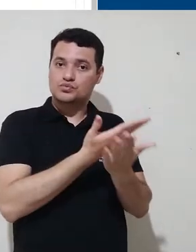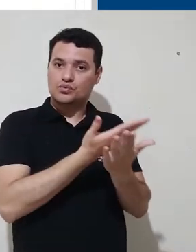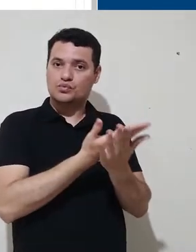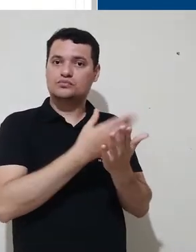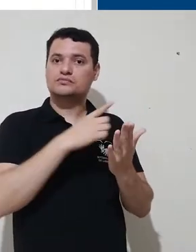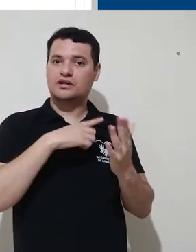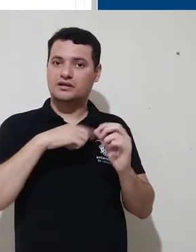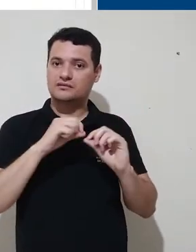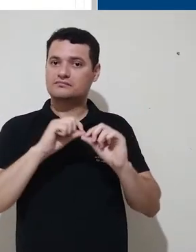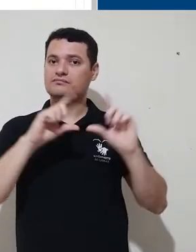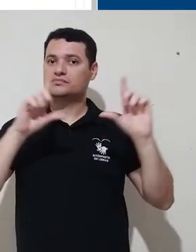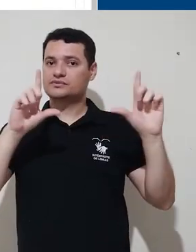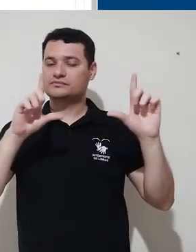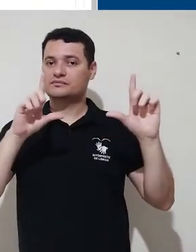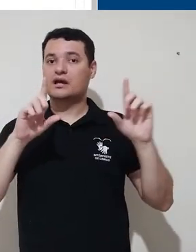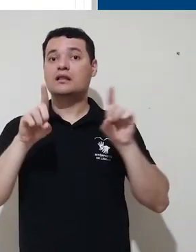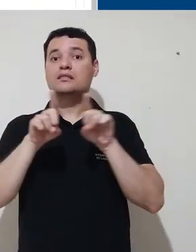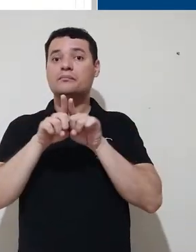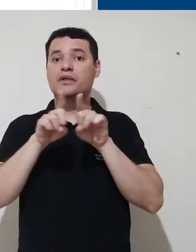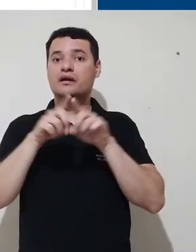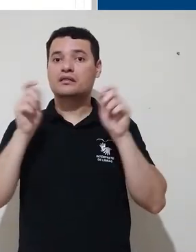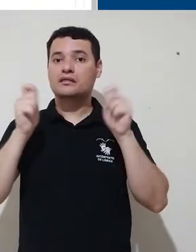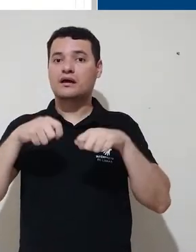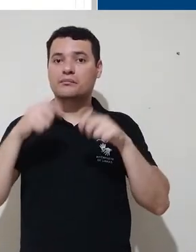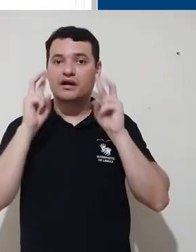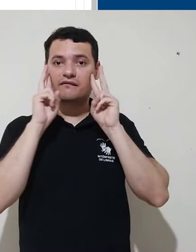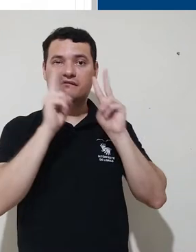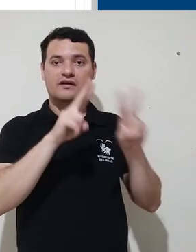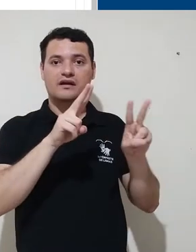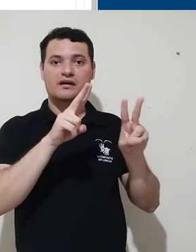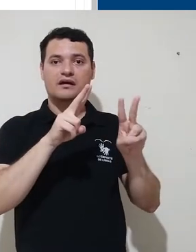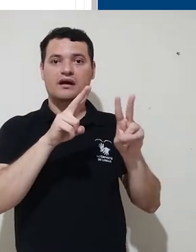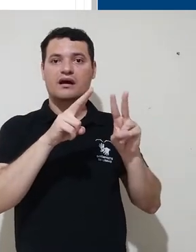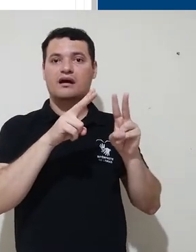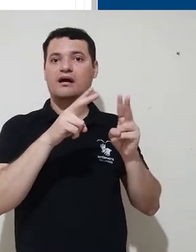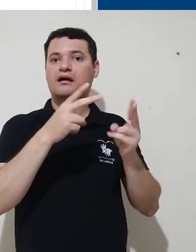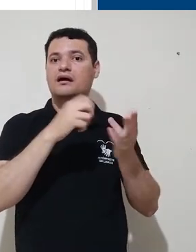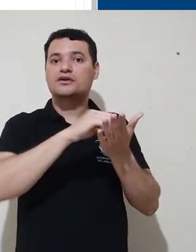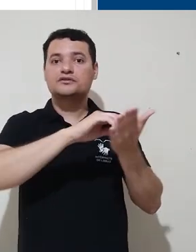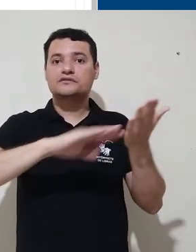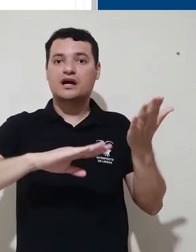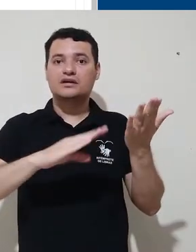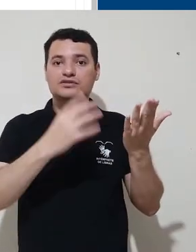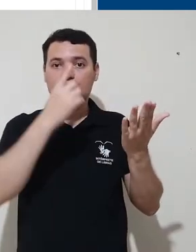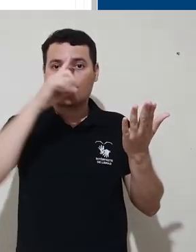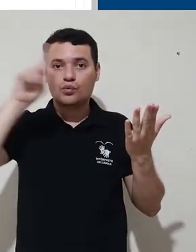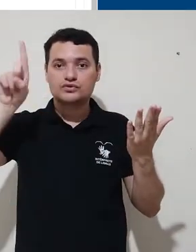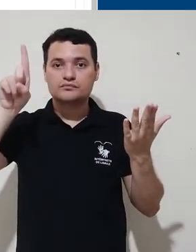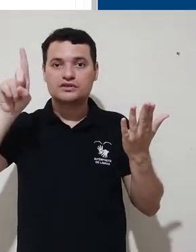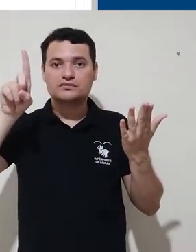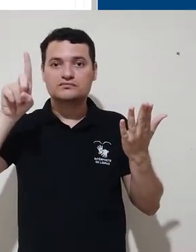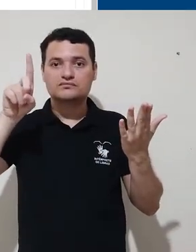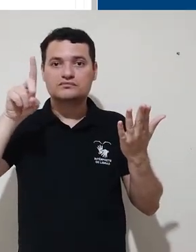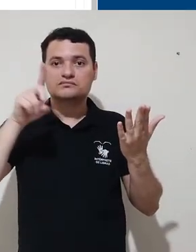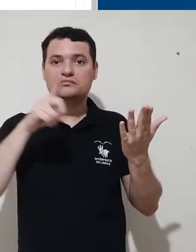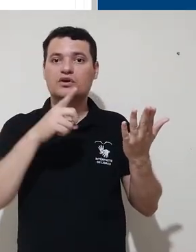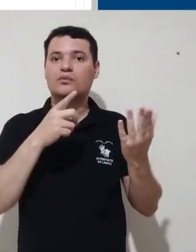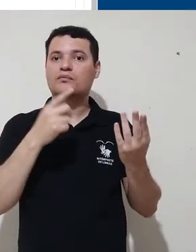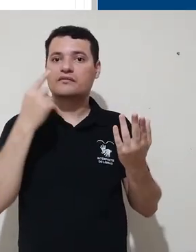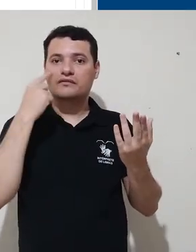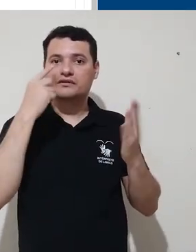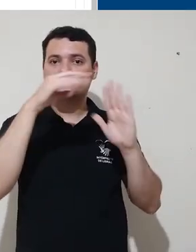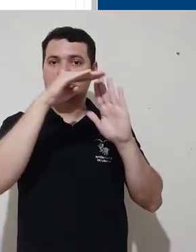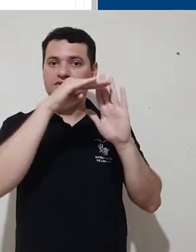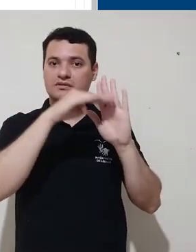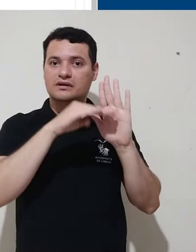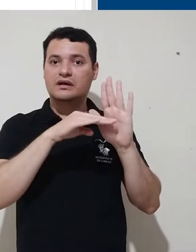inserido. Também é possível ver dados como últimas atividades, acesso ao site, de acesso ao